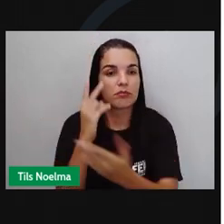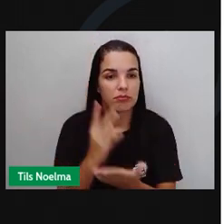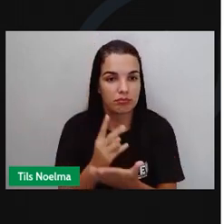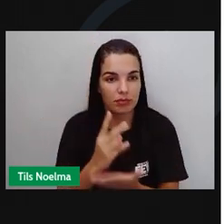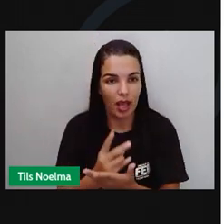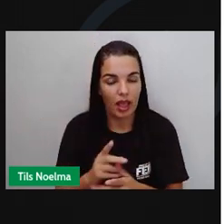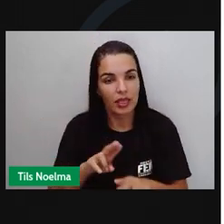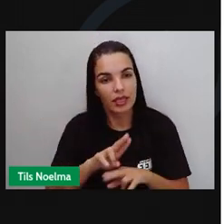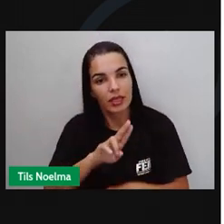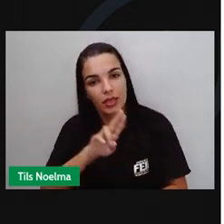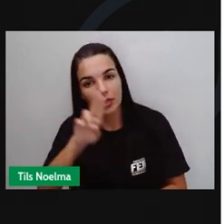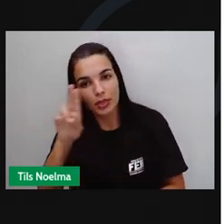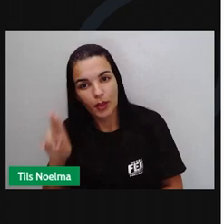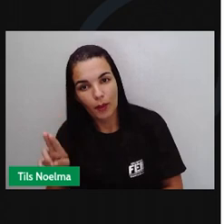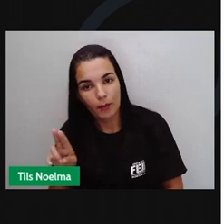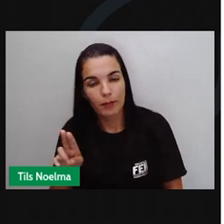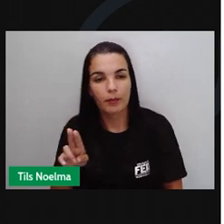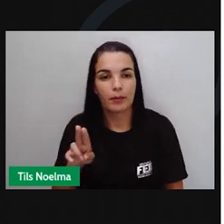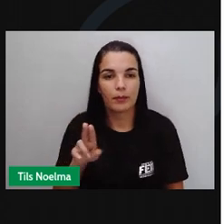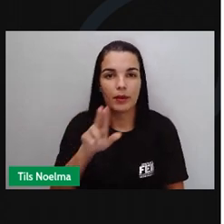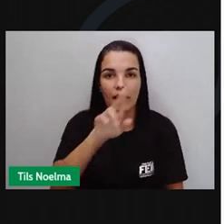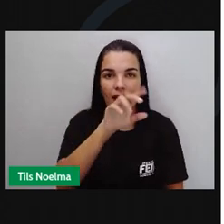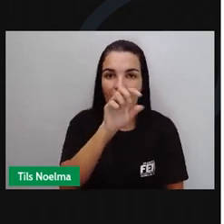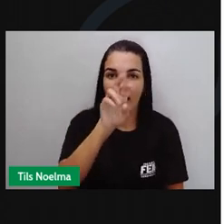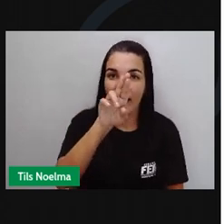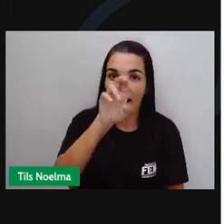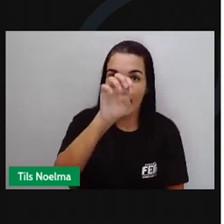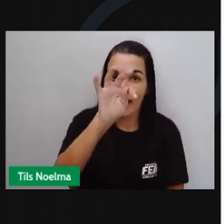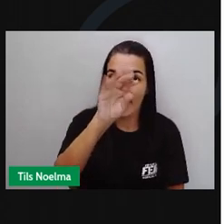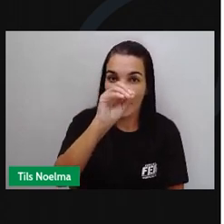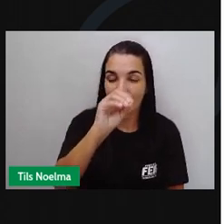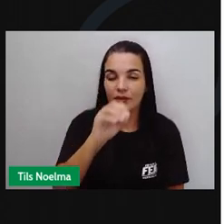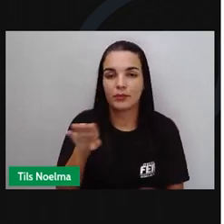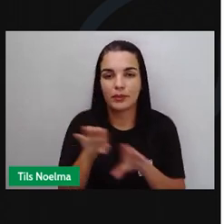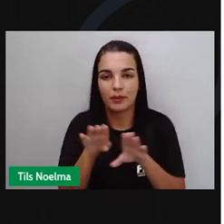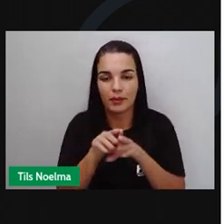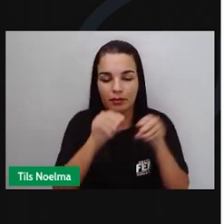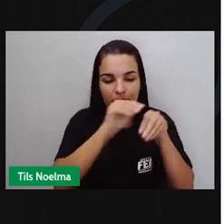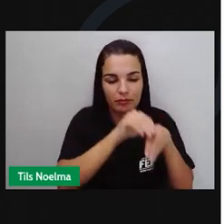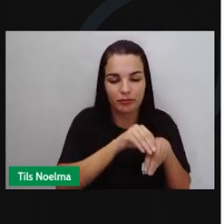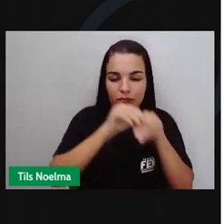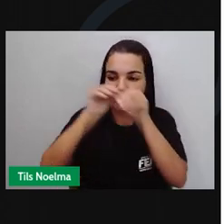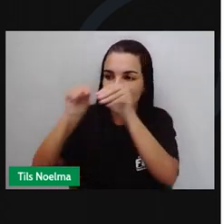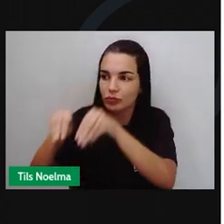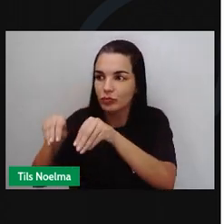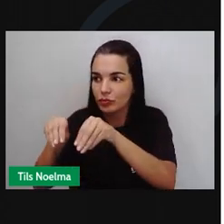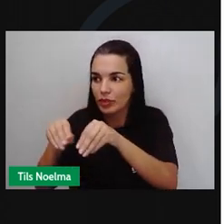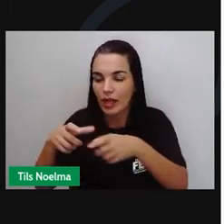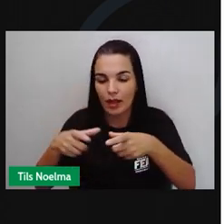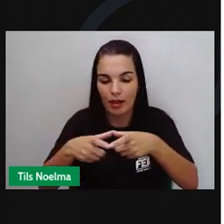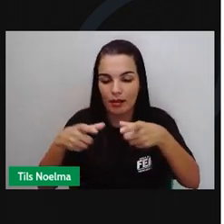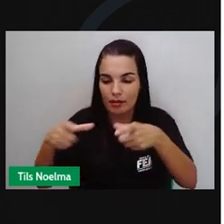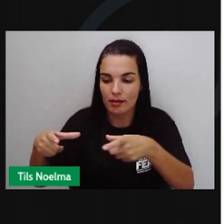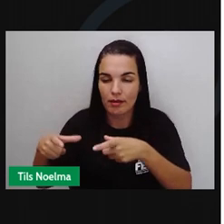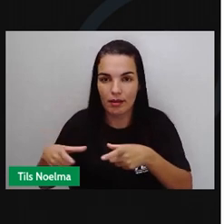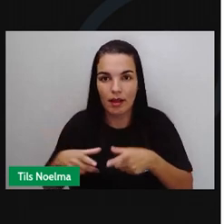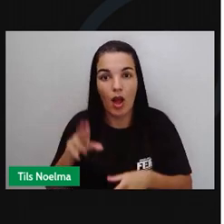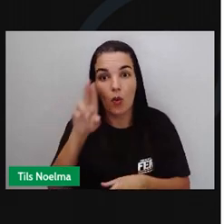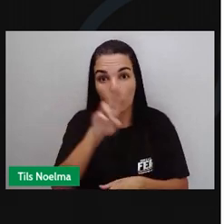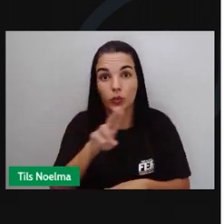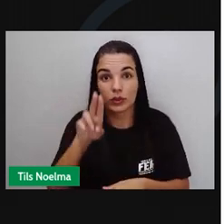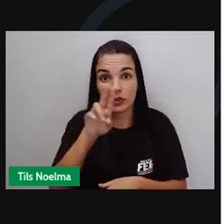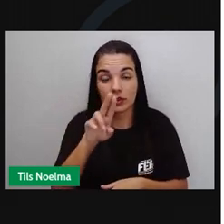chamamos esse ângulo de ângulo reto. E vamos aprender deslocamento no espaço utilizando esses